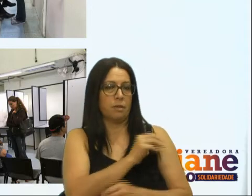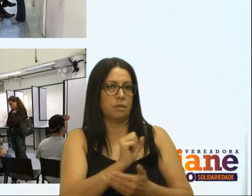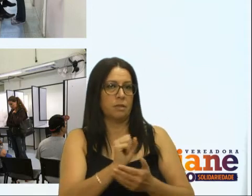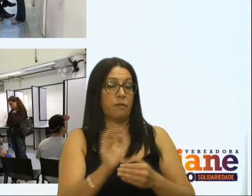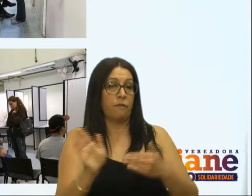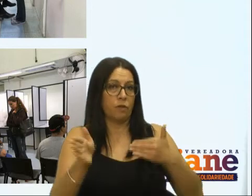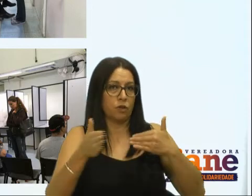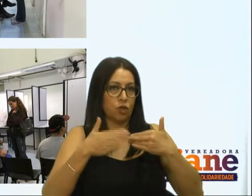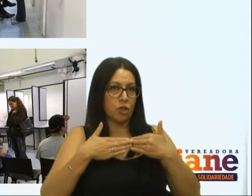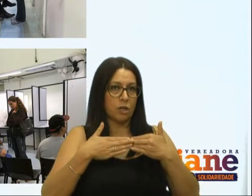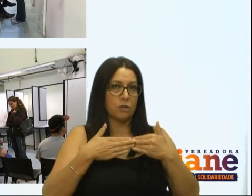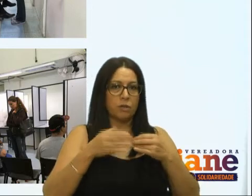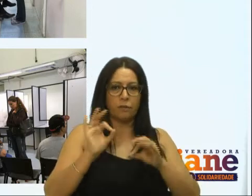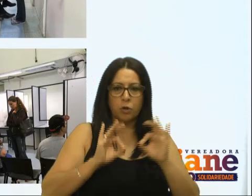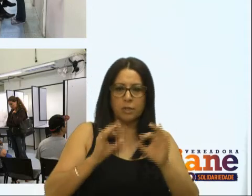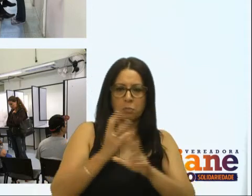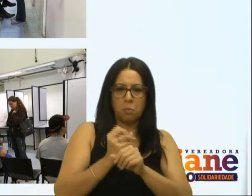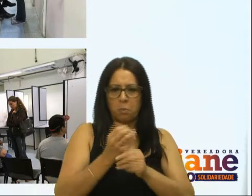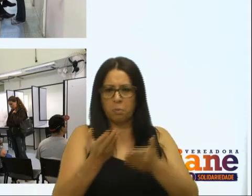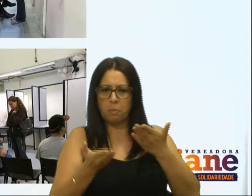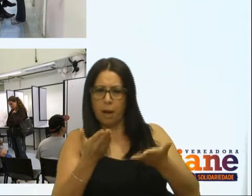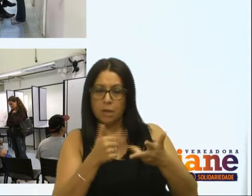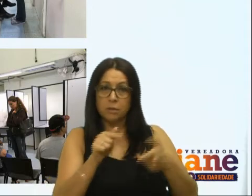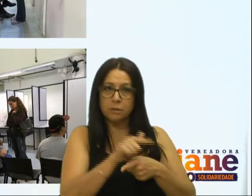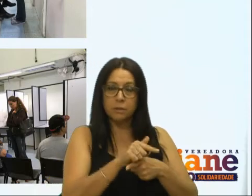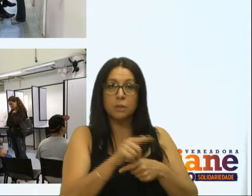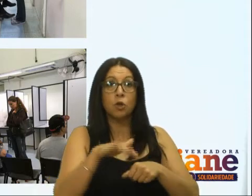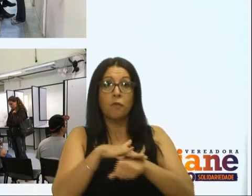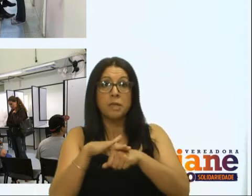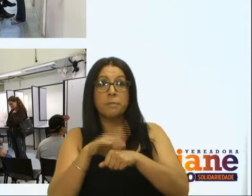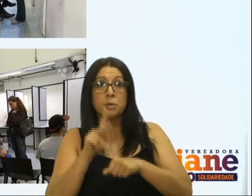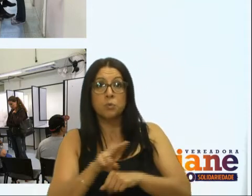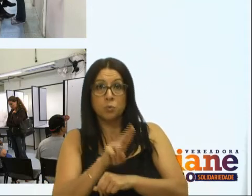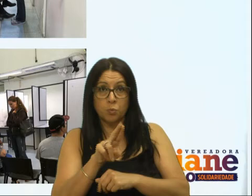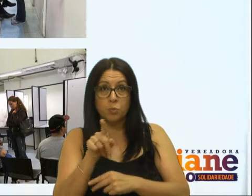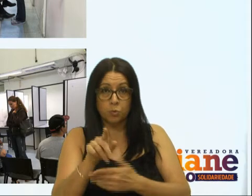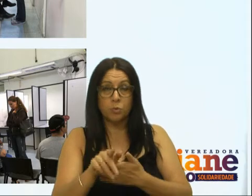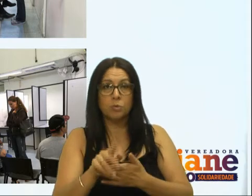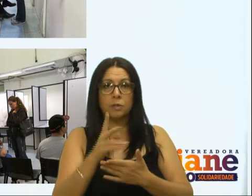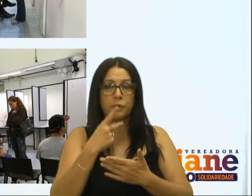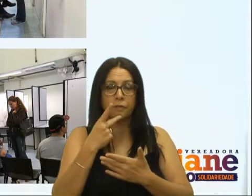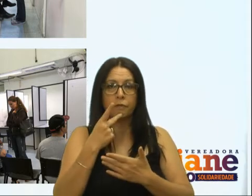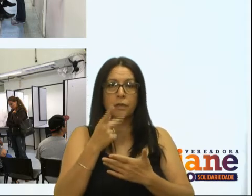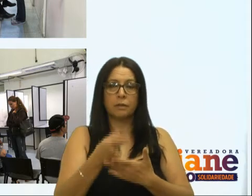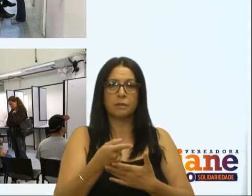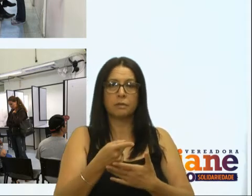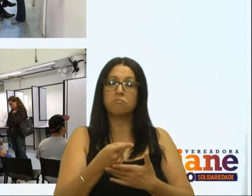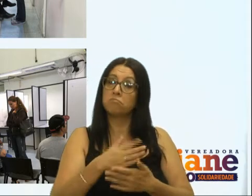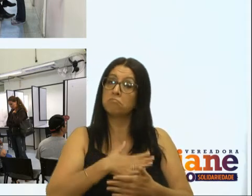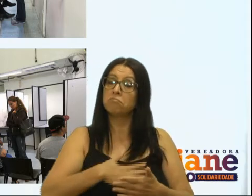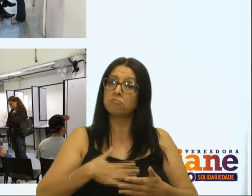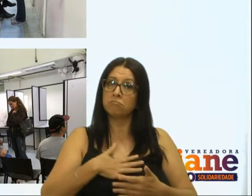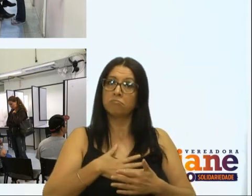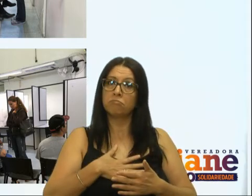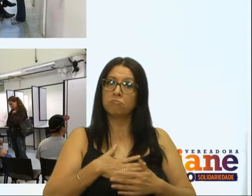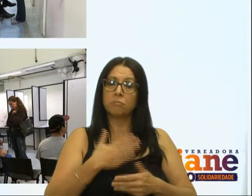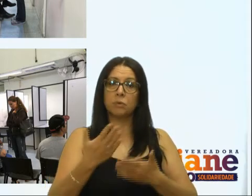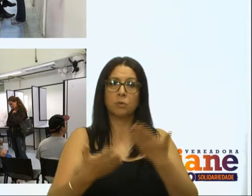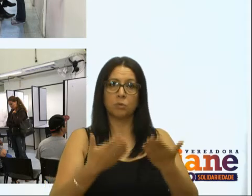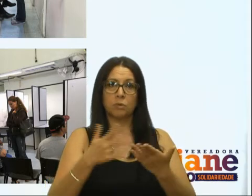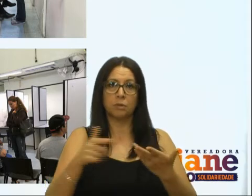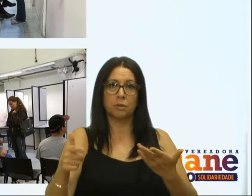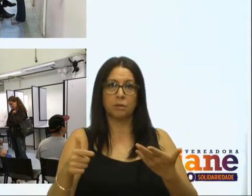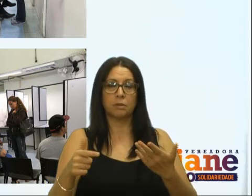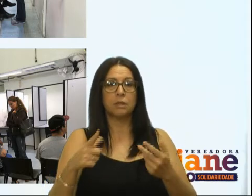para balanço, e onde a gente conversou então com usuários que disseram estar satisfeitos com o atendimento